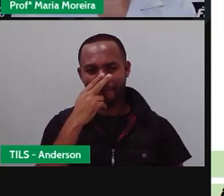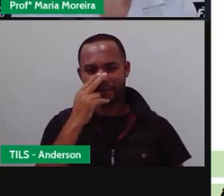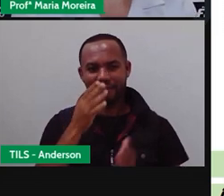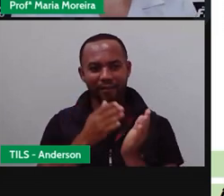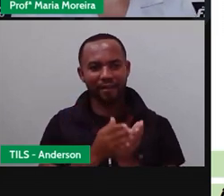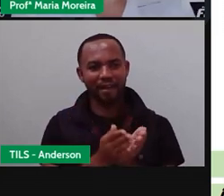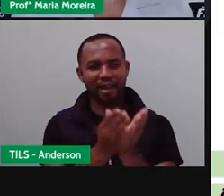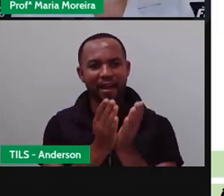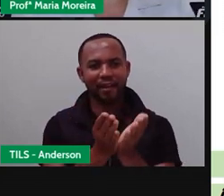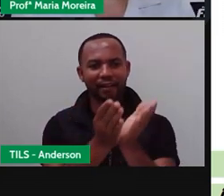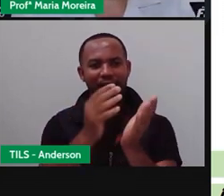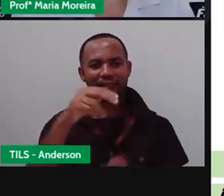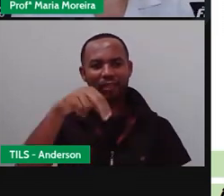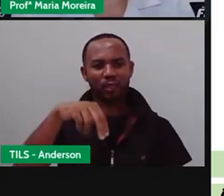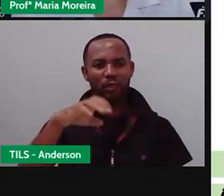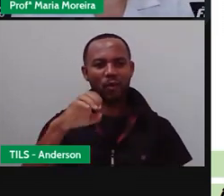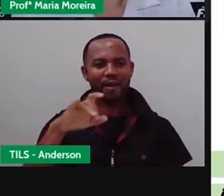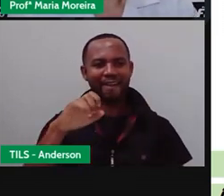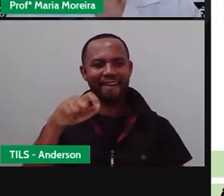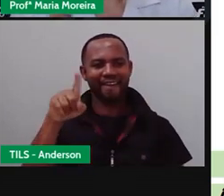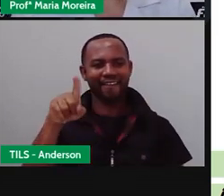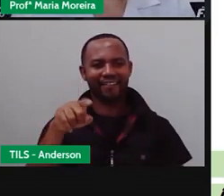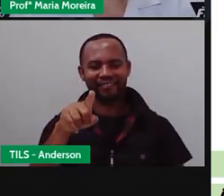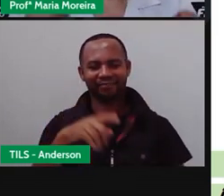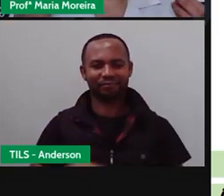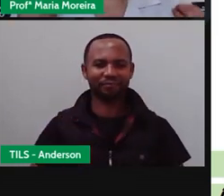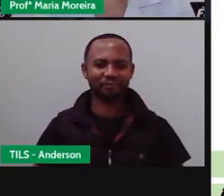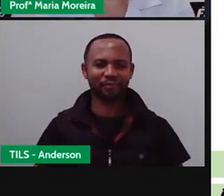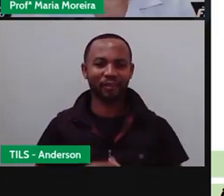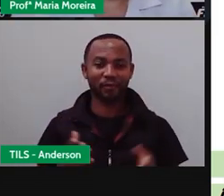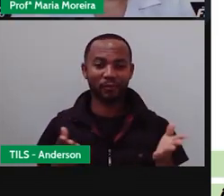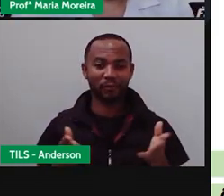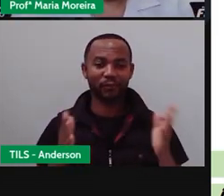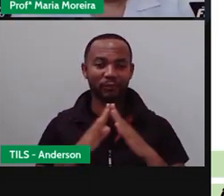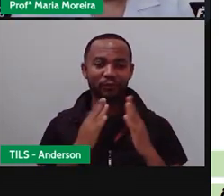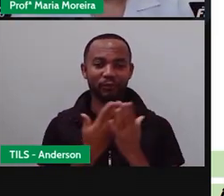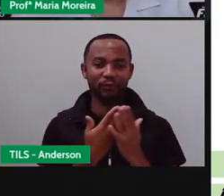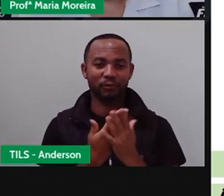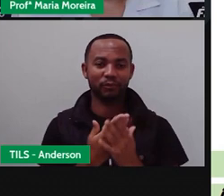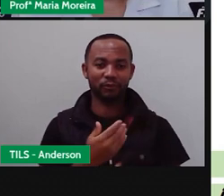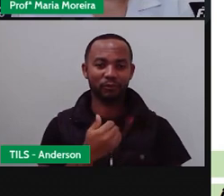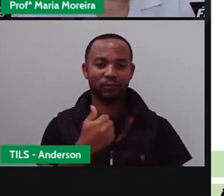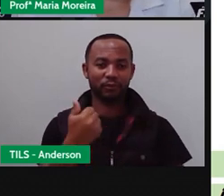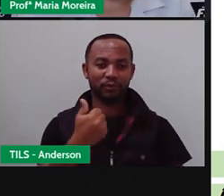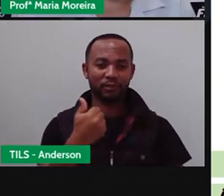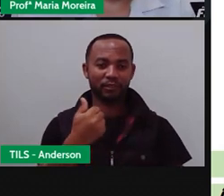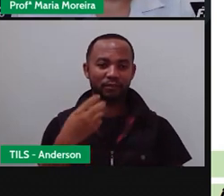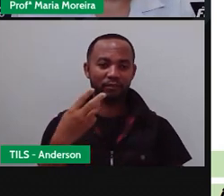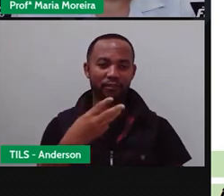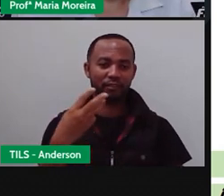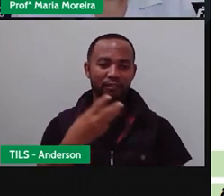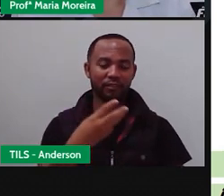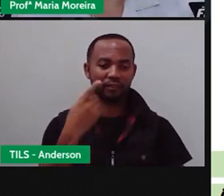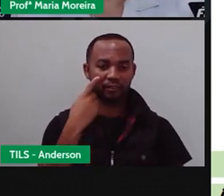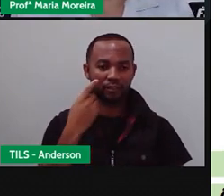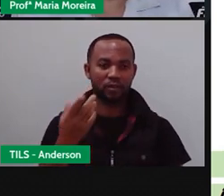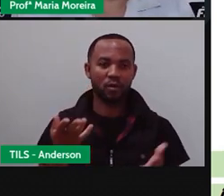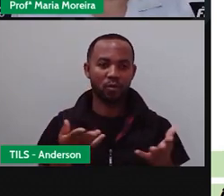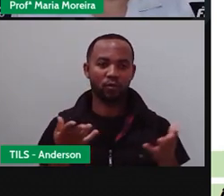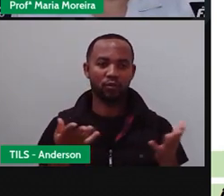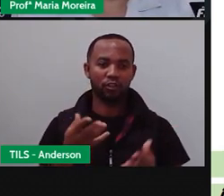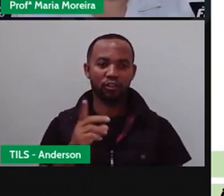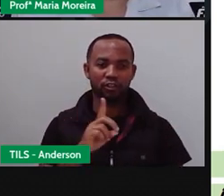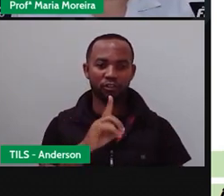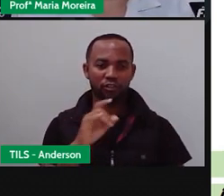Noé. E aí, hoje, nossa aula de número 133. Hoje, dia 19, né, do mês